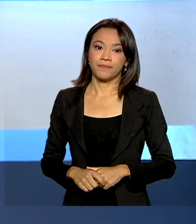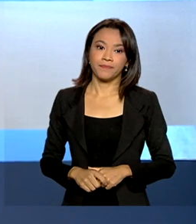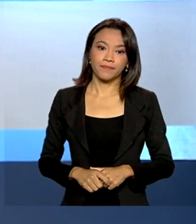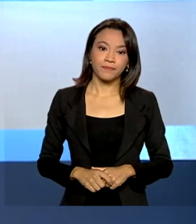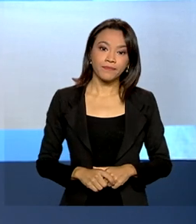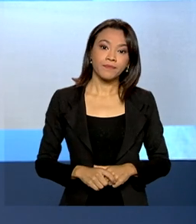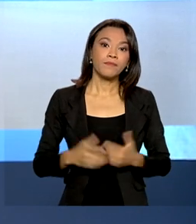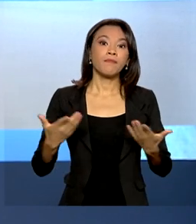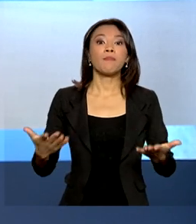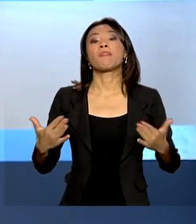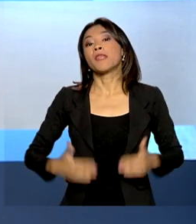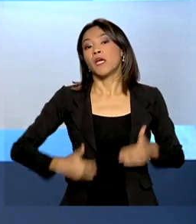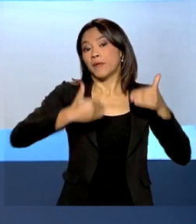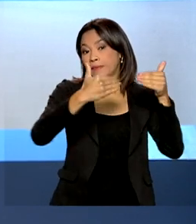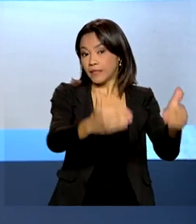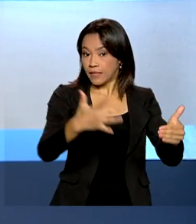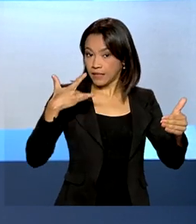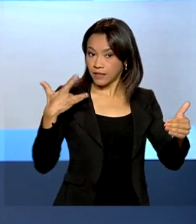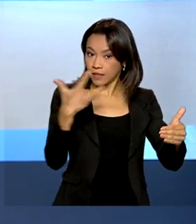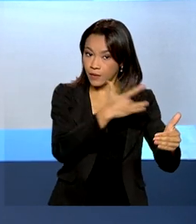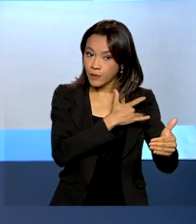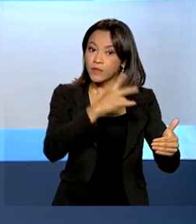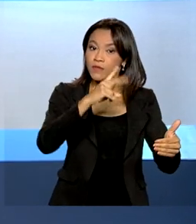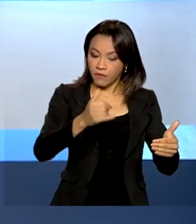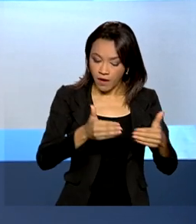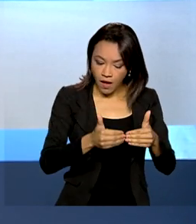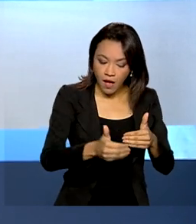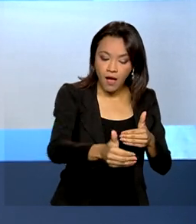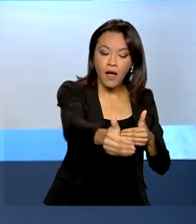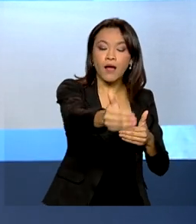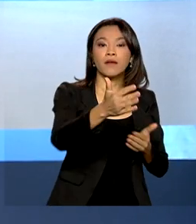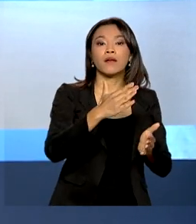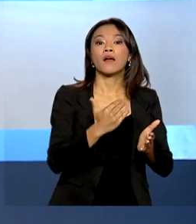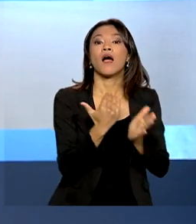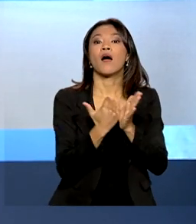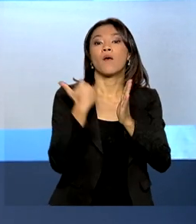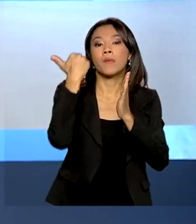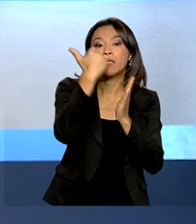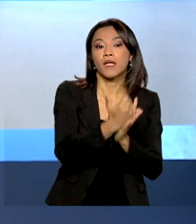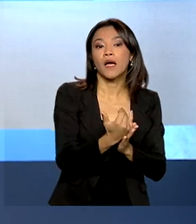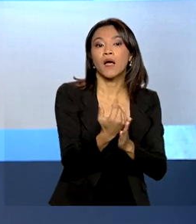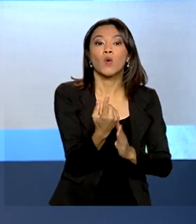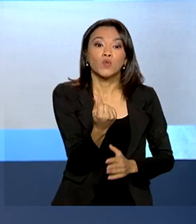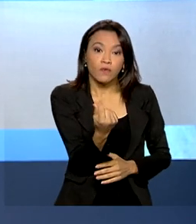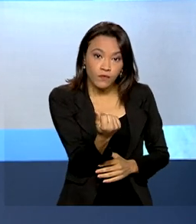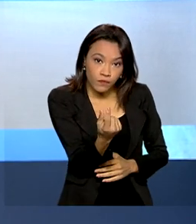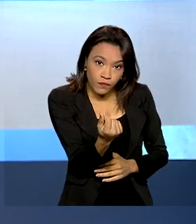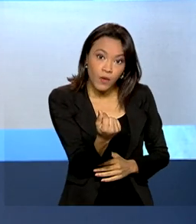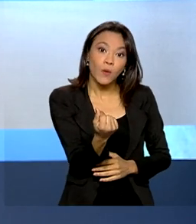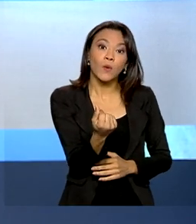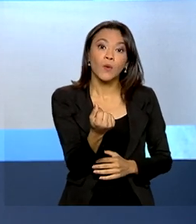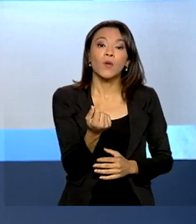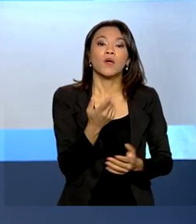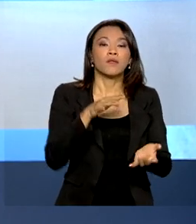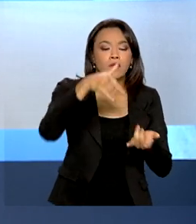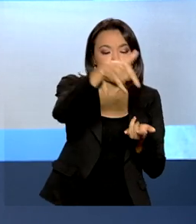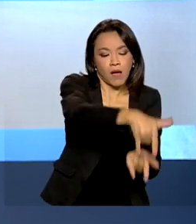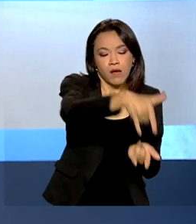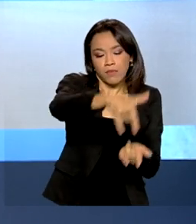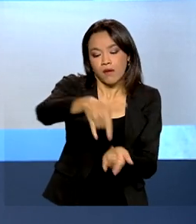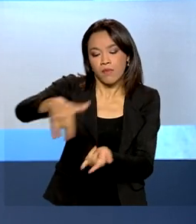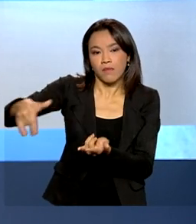O Ministério da Saúde vai aumentar os valores repassados para o custeio de leitos de unidade de